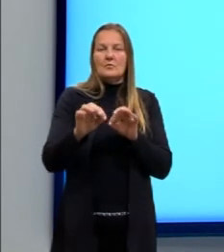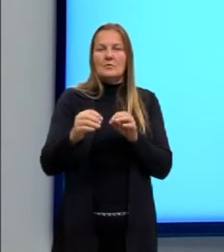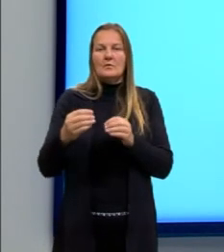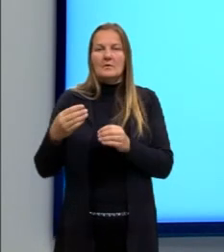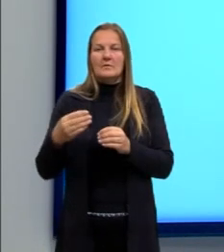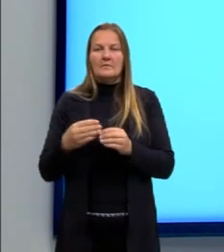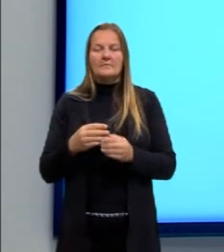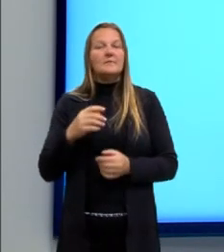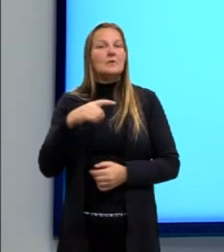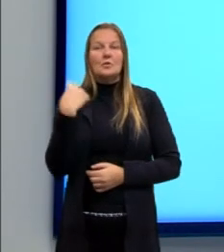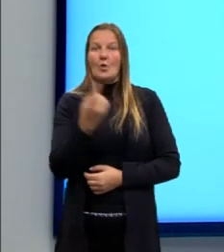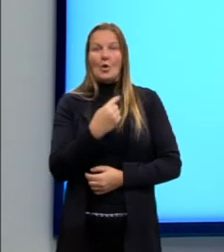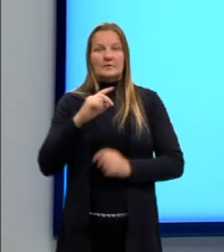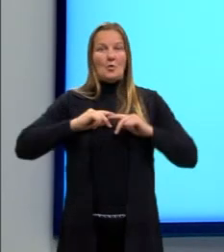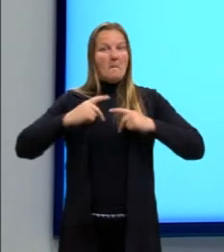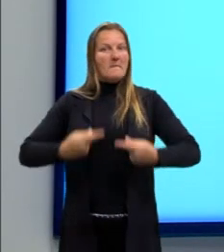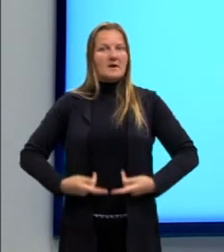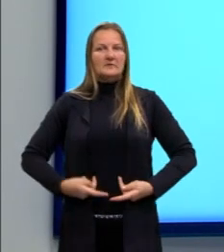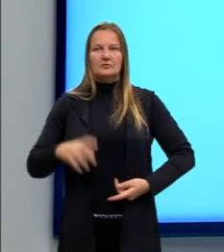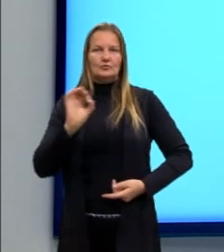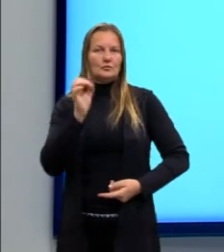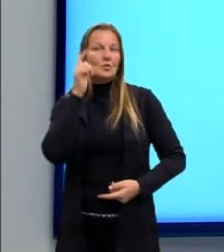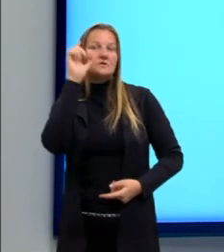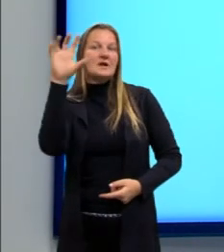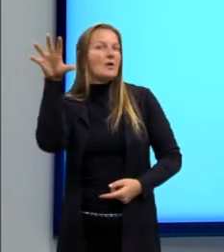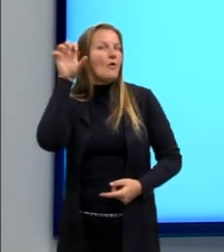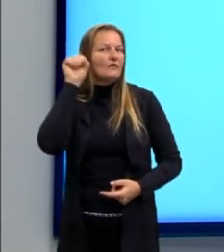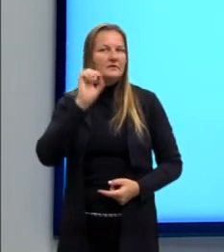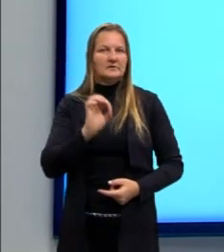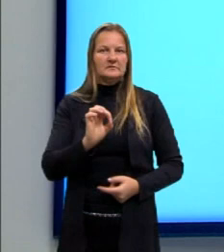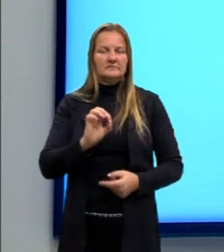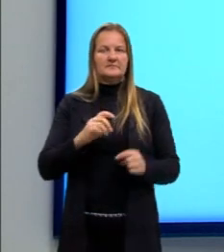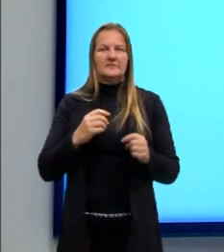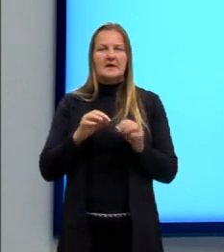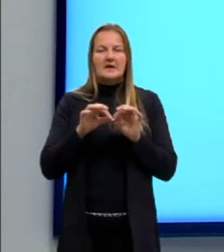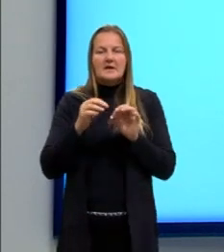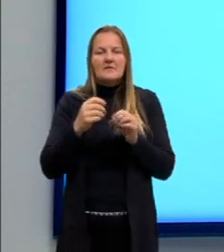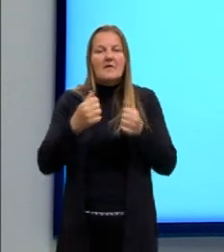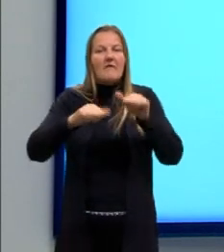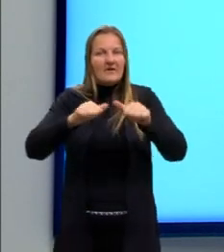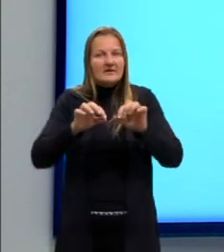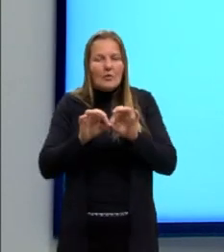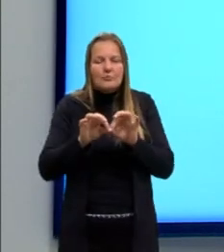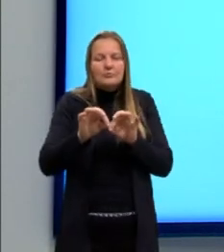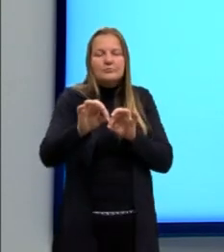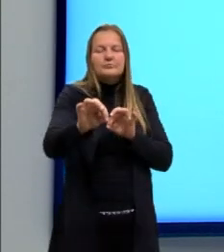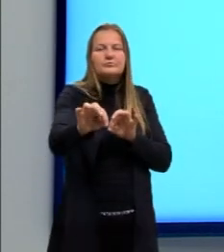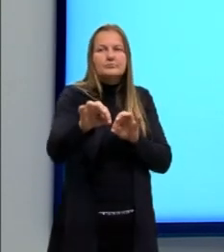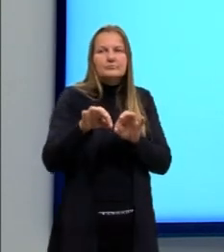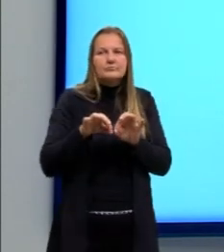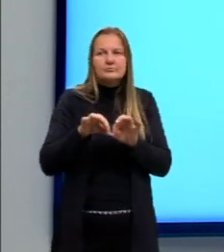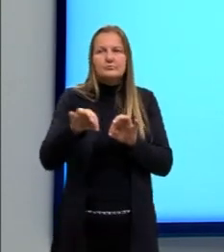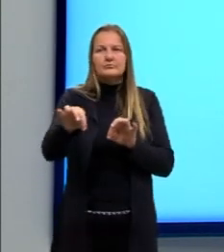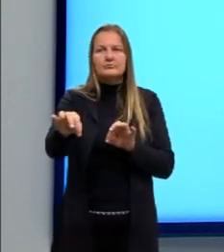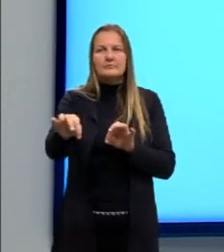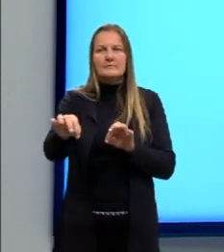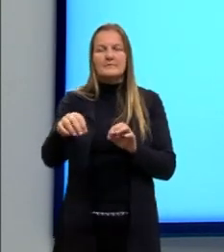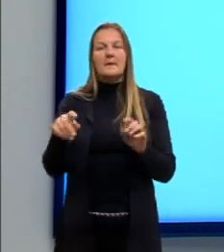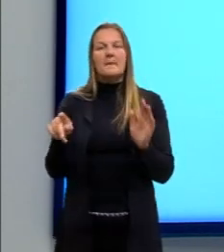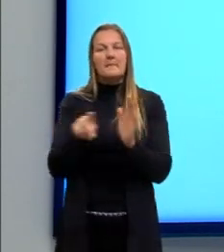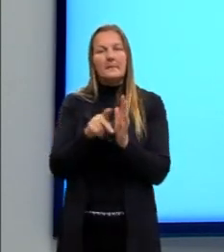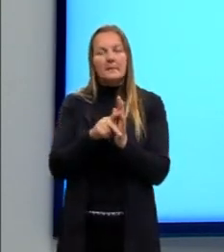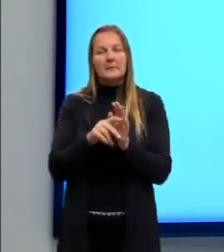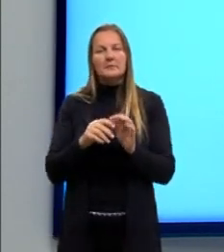não escuta. Então ele vai fazer a mesma coisa. Ele avalia, então, a distância conforme